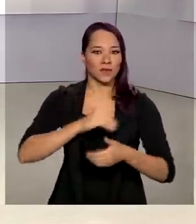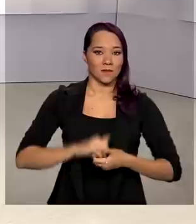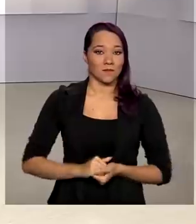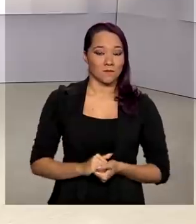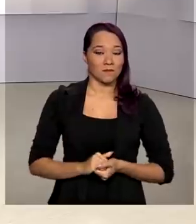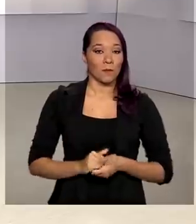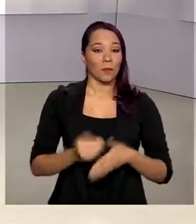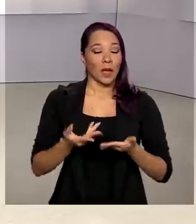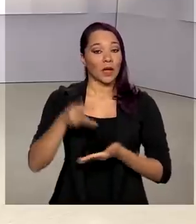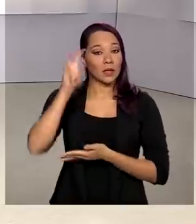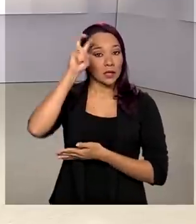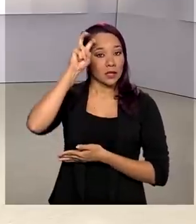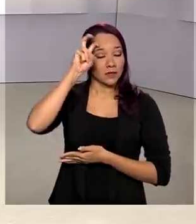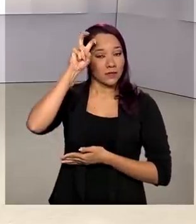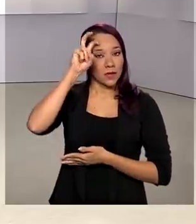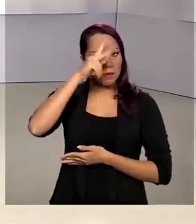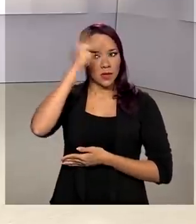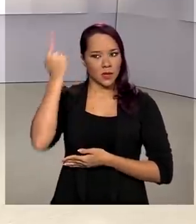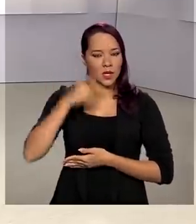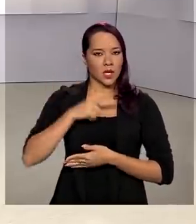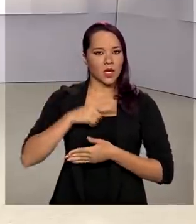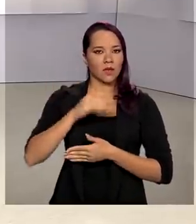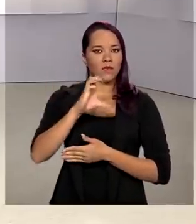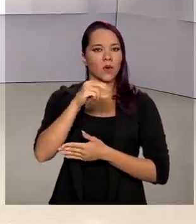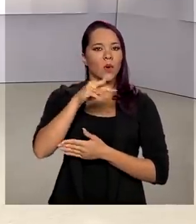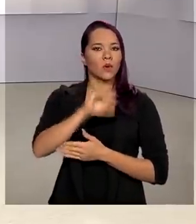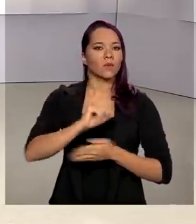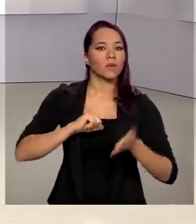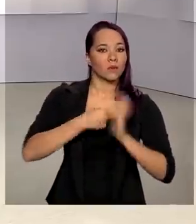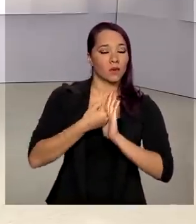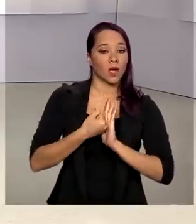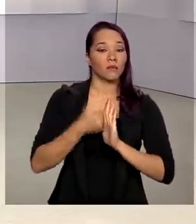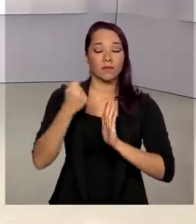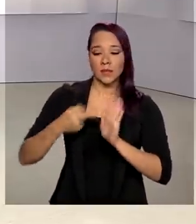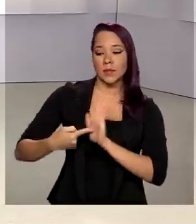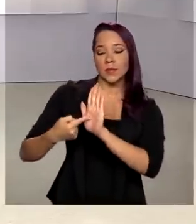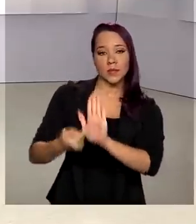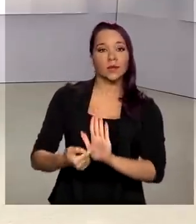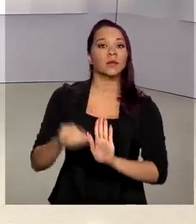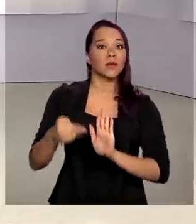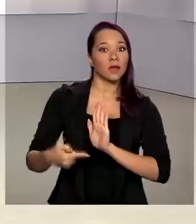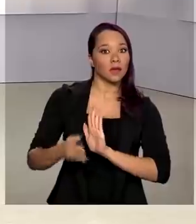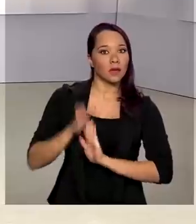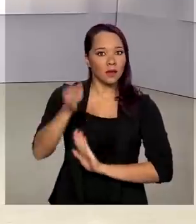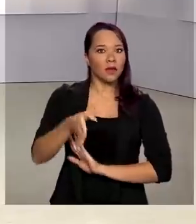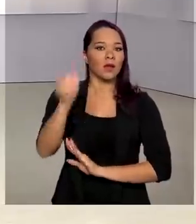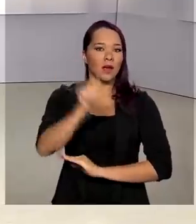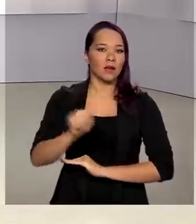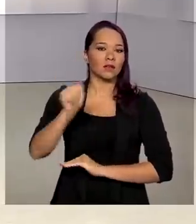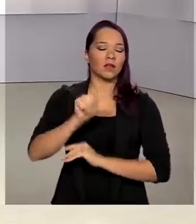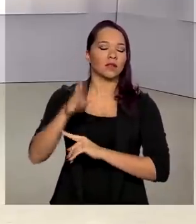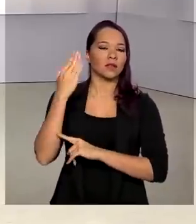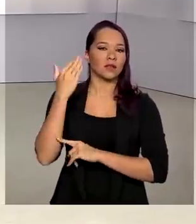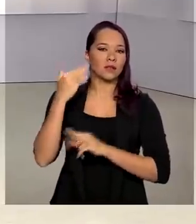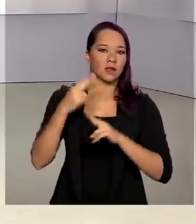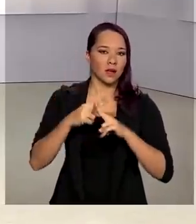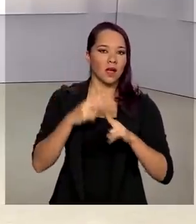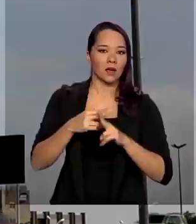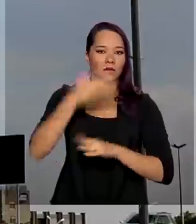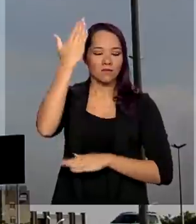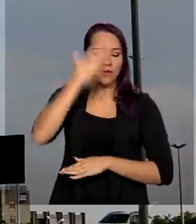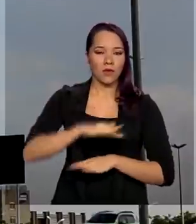quinta-feira, as pessoas que tiveram a conta bloqueada terão que comparecer a uma agência do banco e comprovar a identidade.